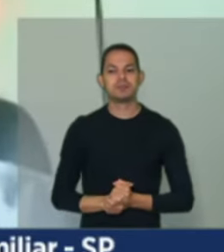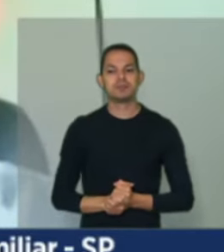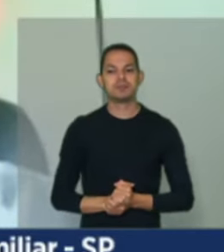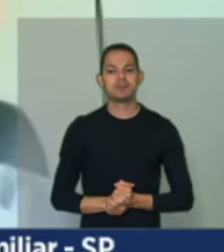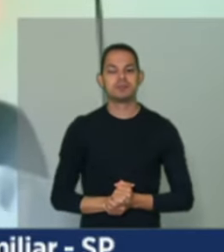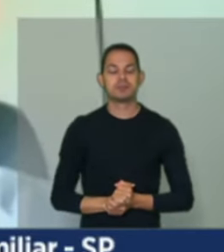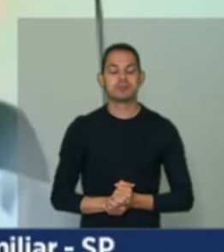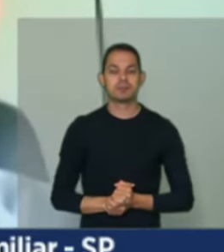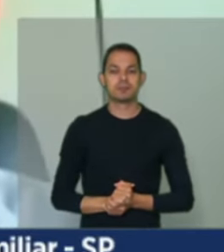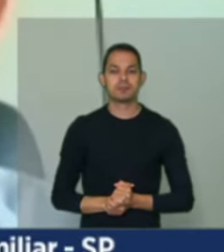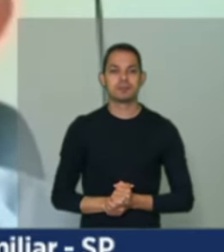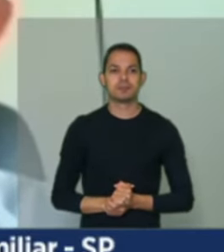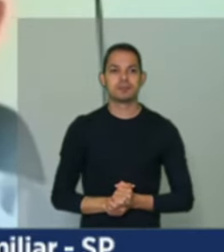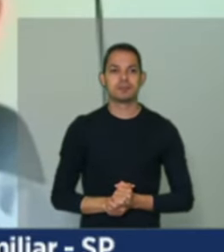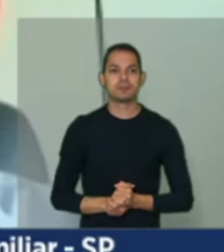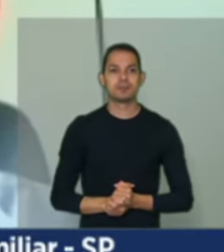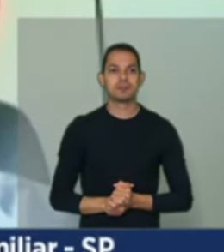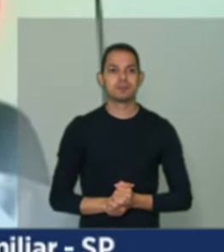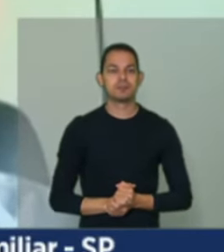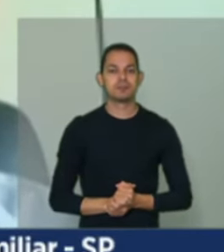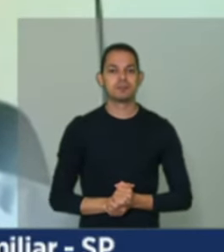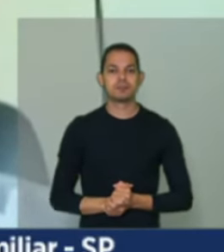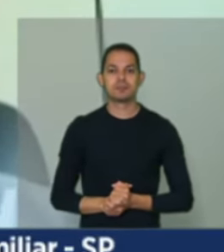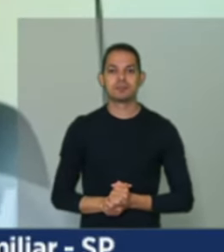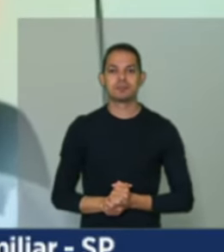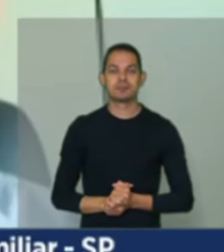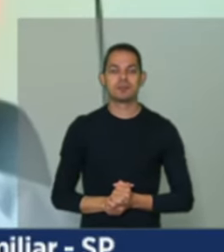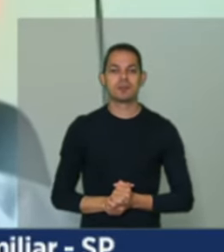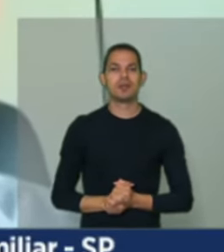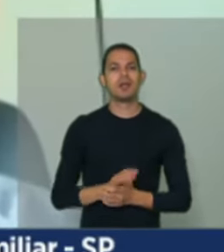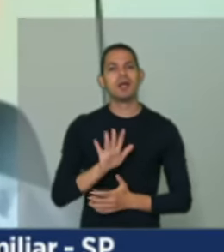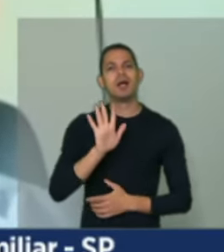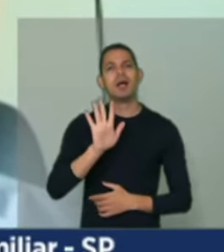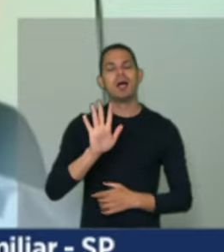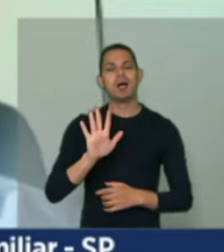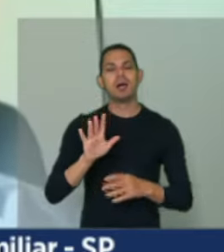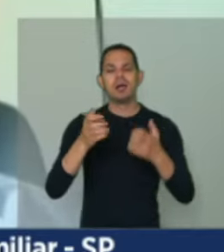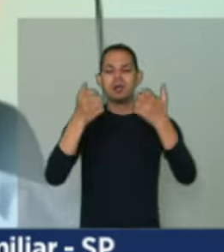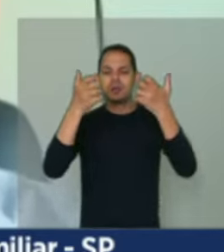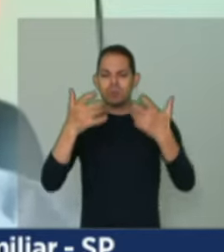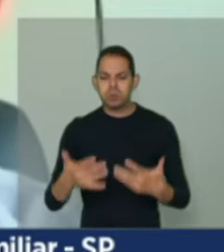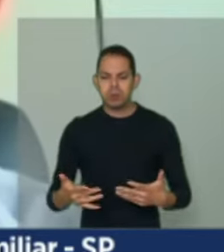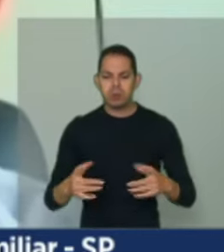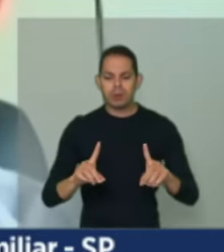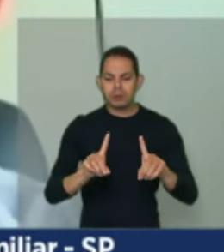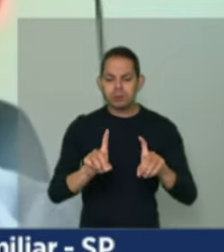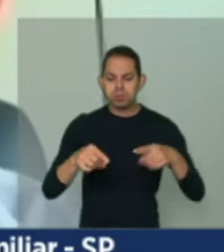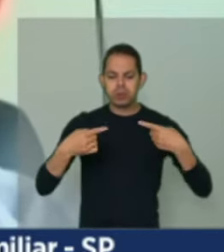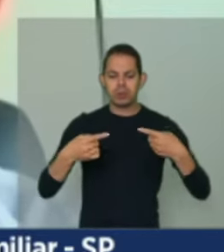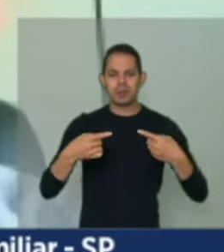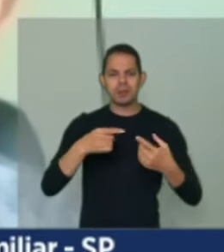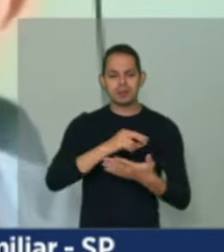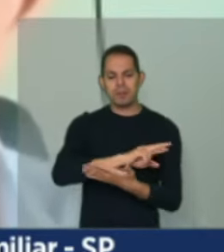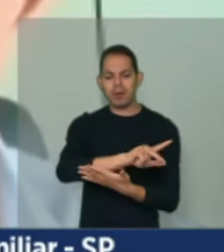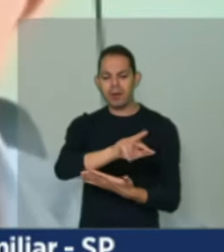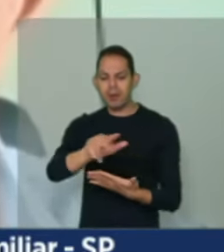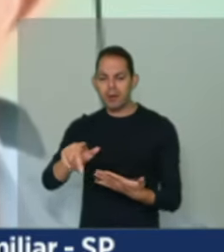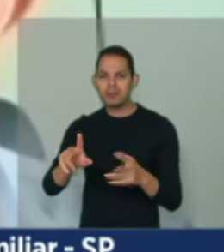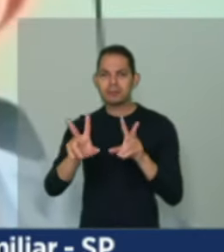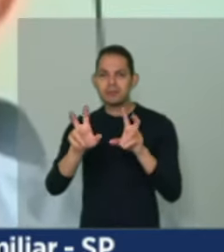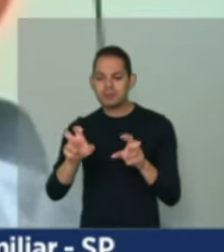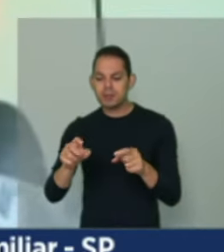Falando um pouco sobre o desafio da agricultura familiar, não indo muito